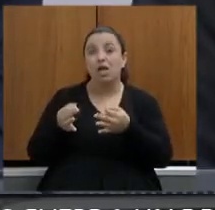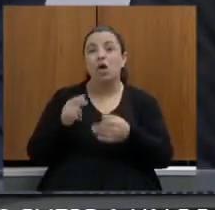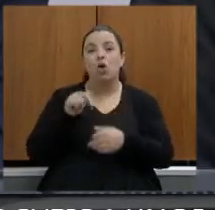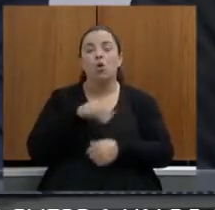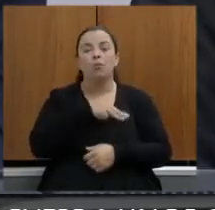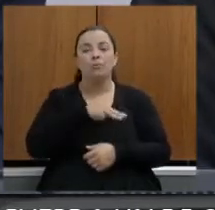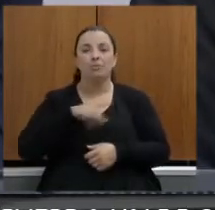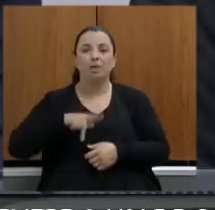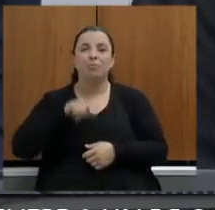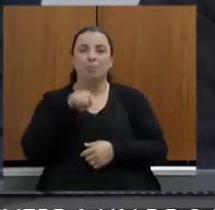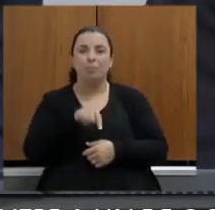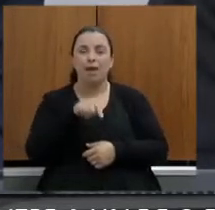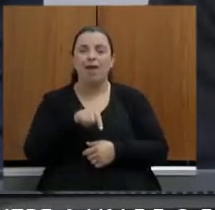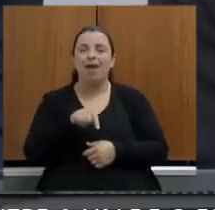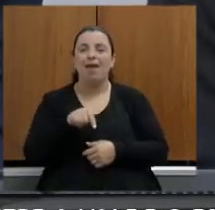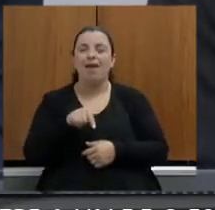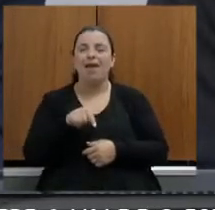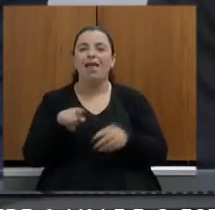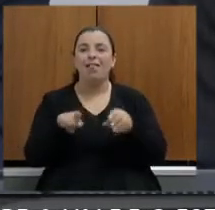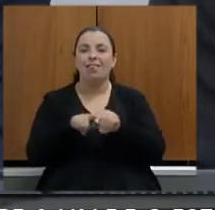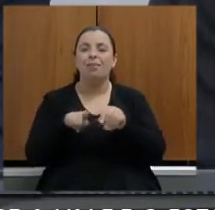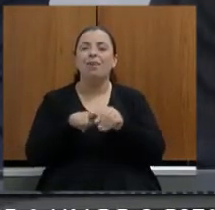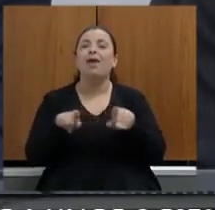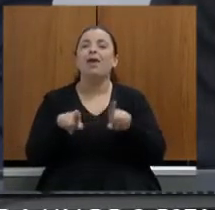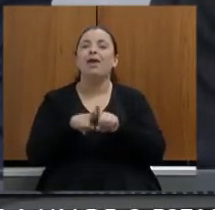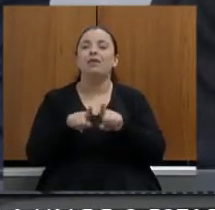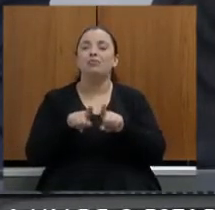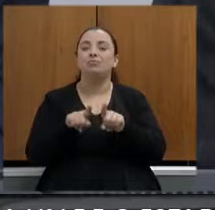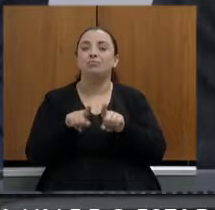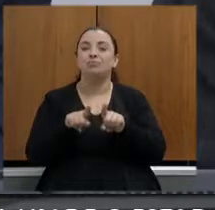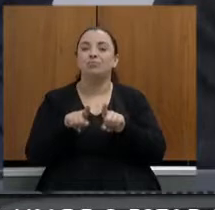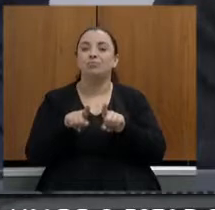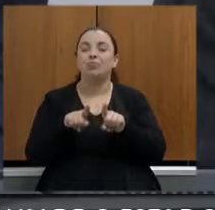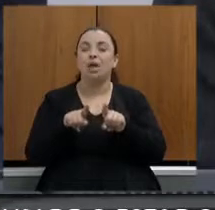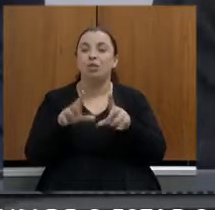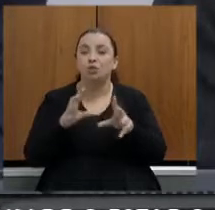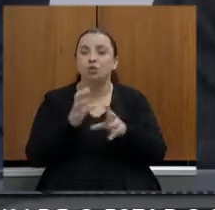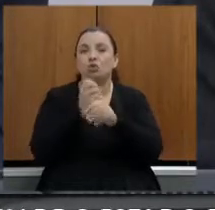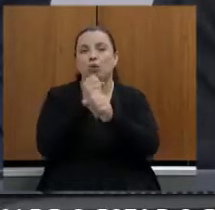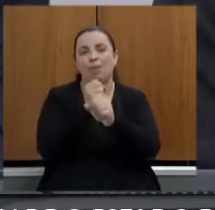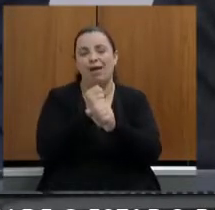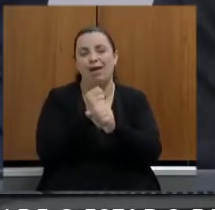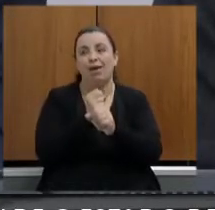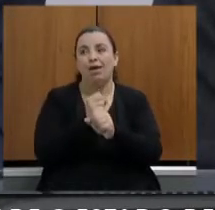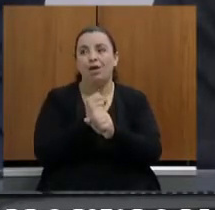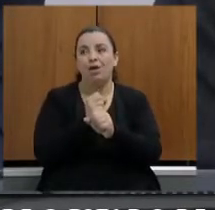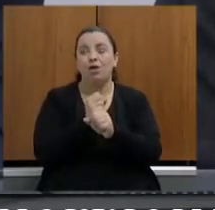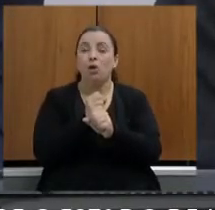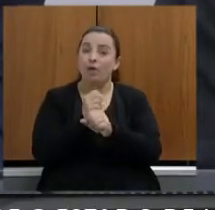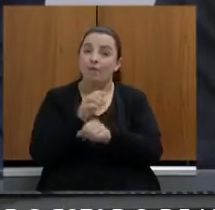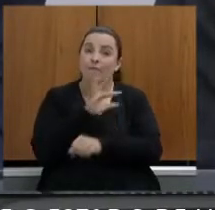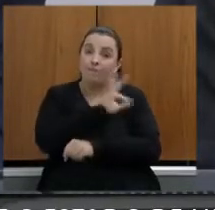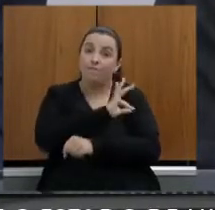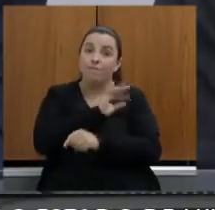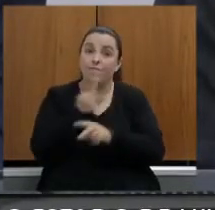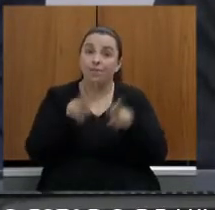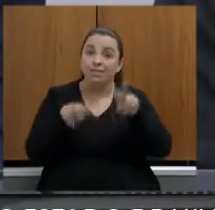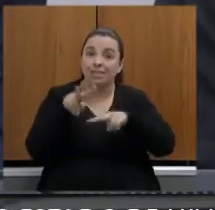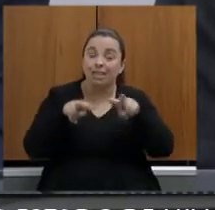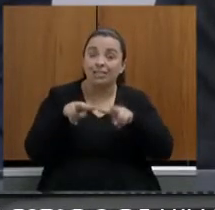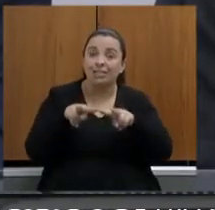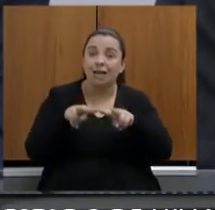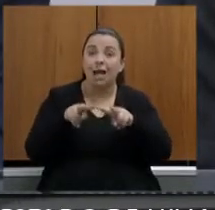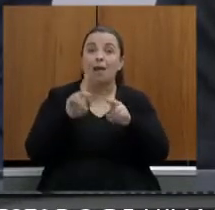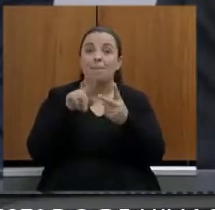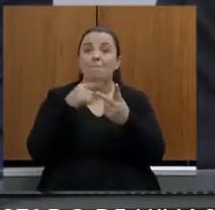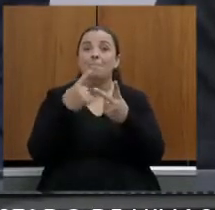vem também para suportar não só para fiscalizar o que é fundamental e tem que fiscalizar mas também para apoiar eu